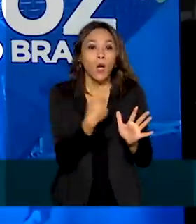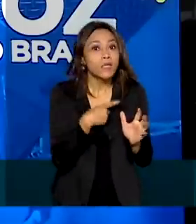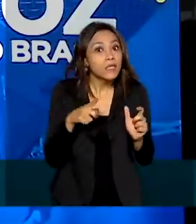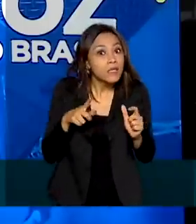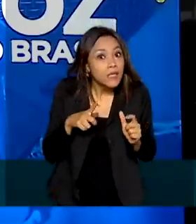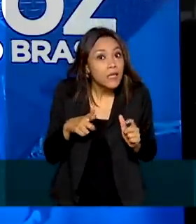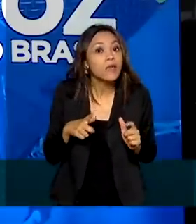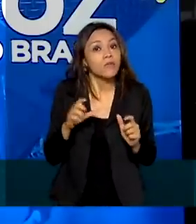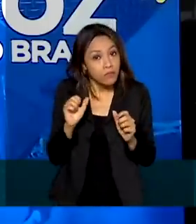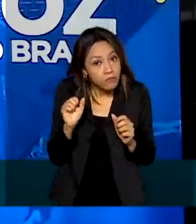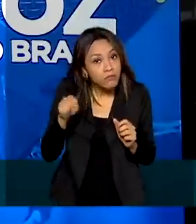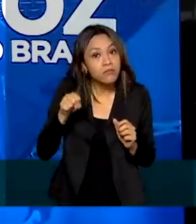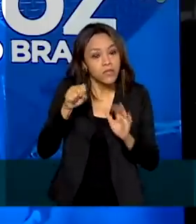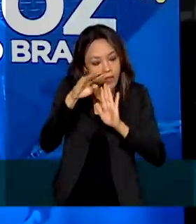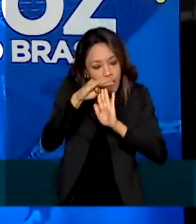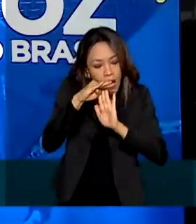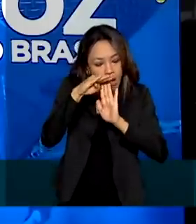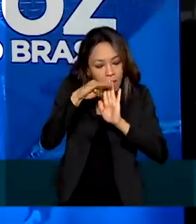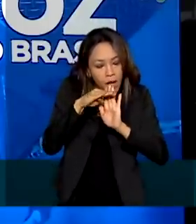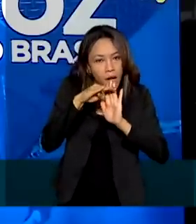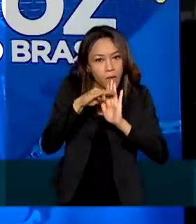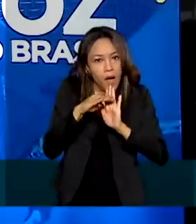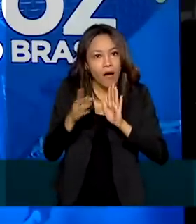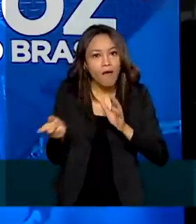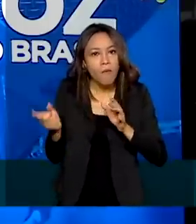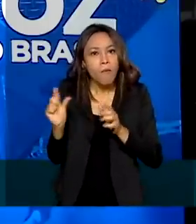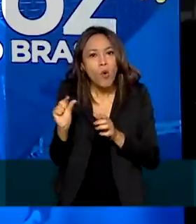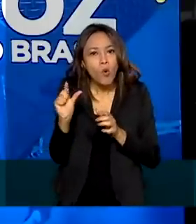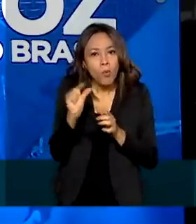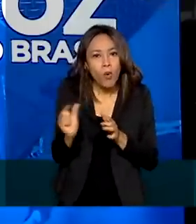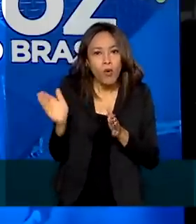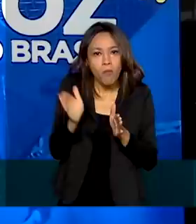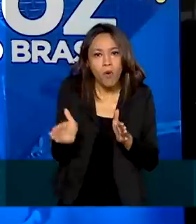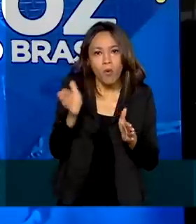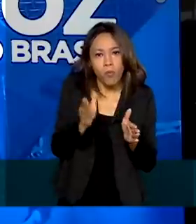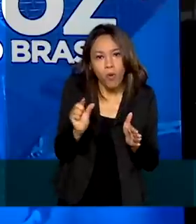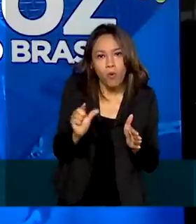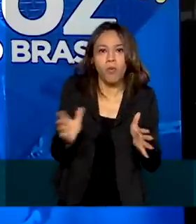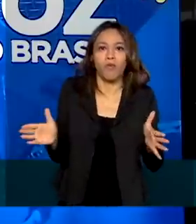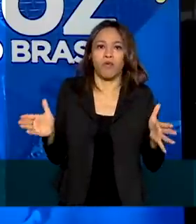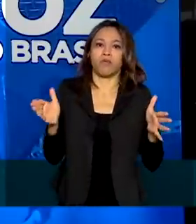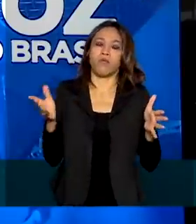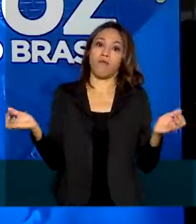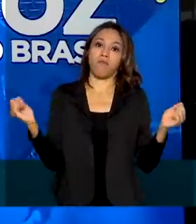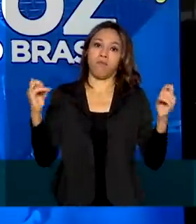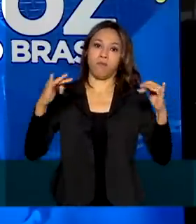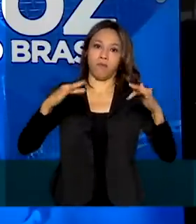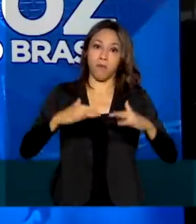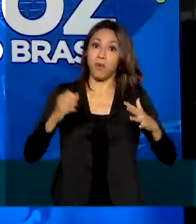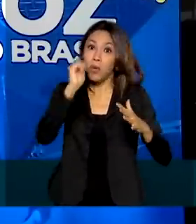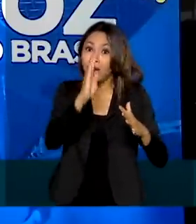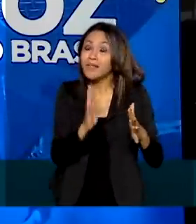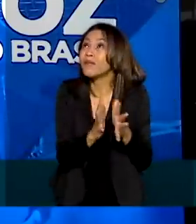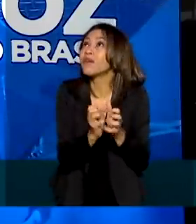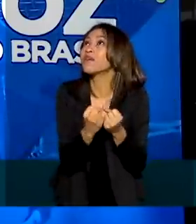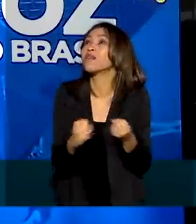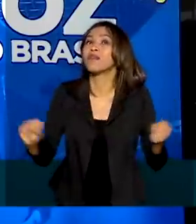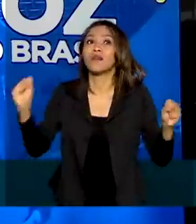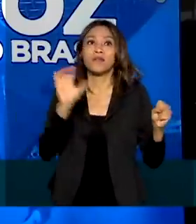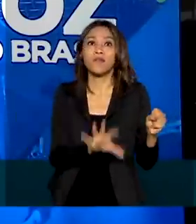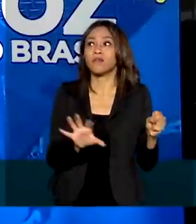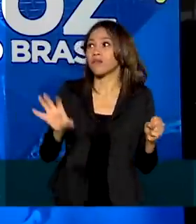um retorno gradual, observando que o Brasil é um país continental e que existem diferenças